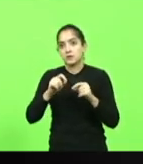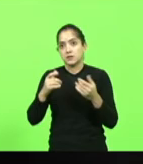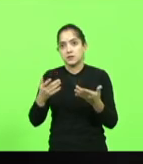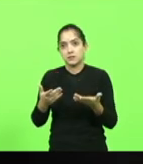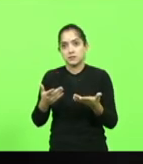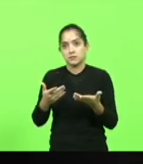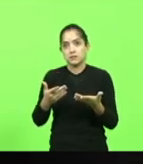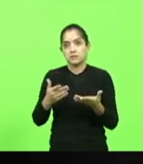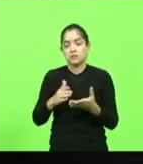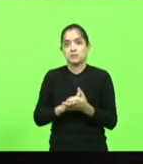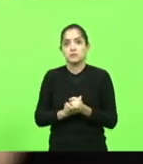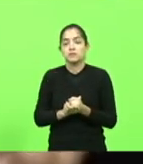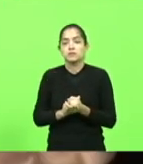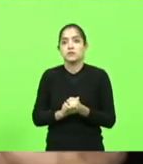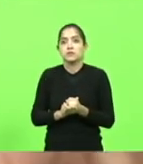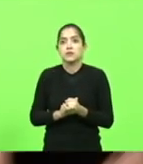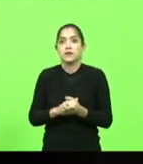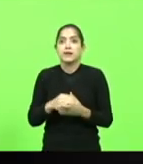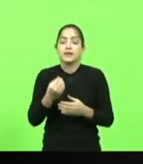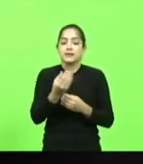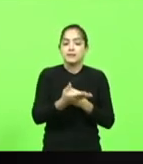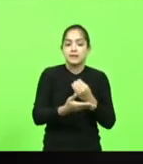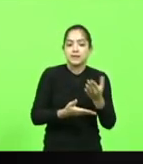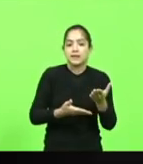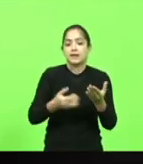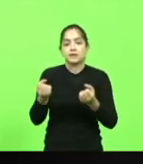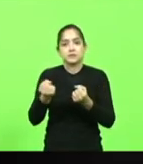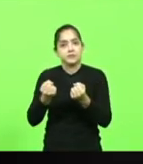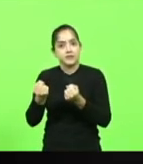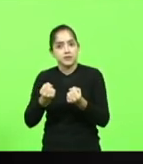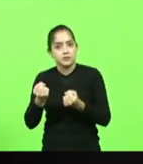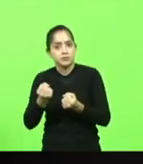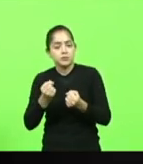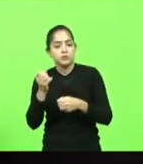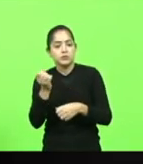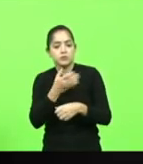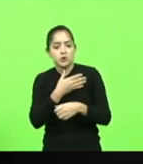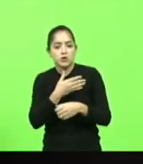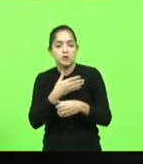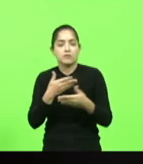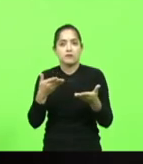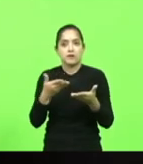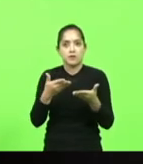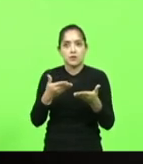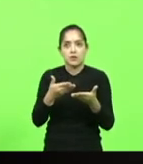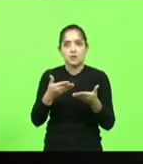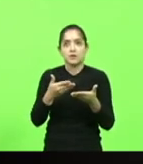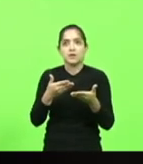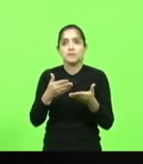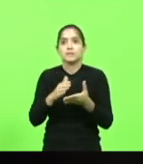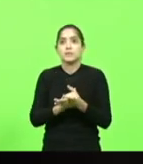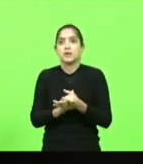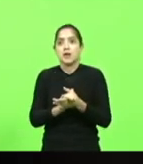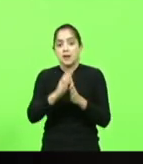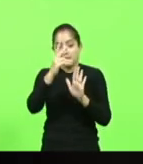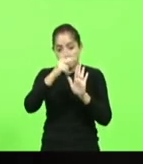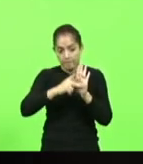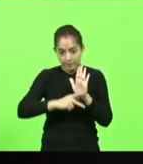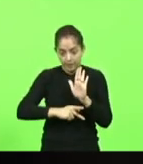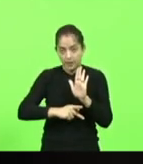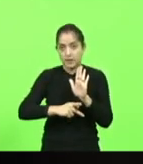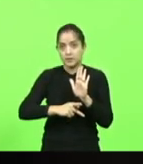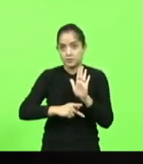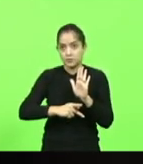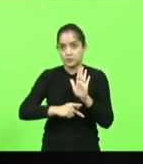despressurizando entregar as viaturas aguardando não fazer aqui sobre plano de cargo e salário dos